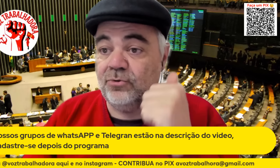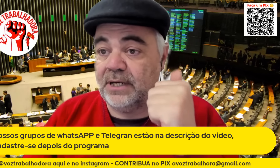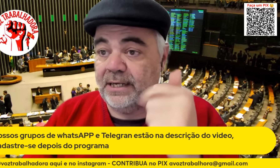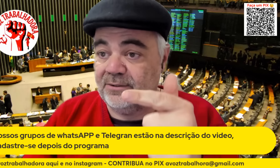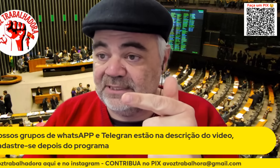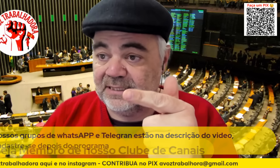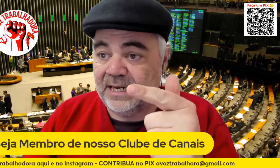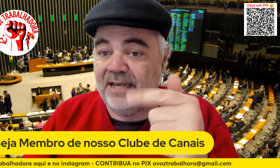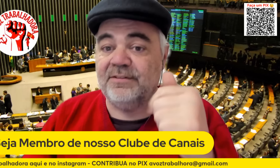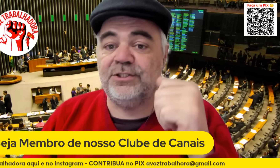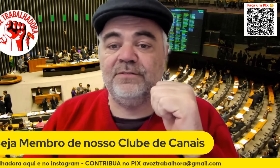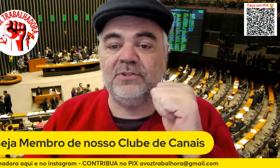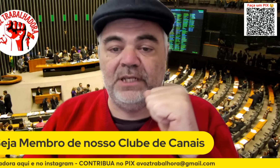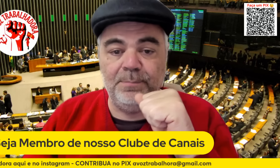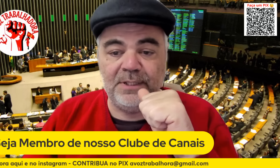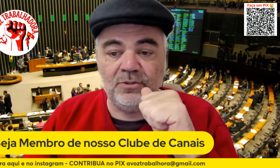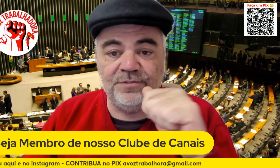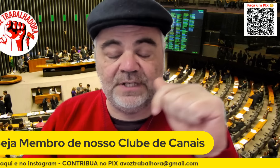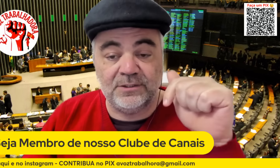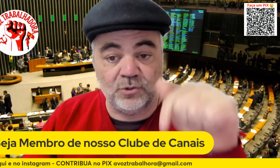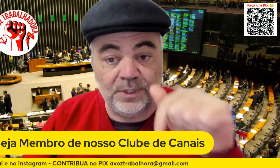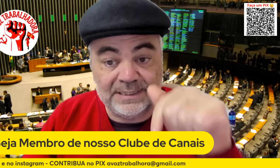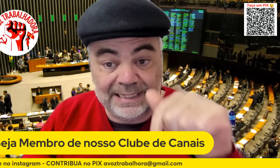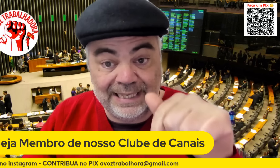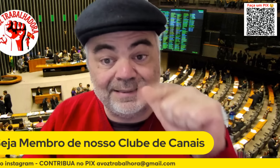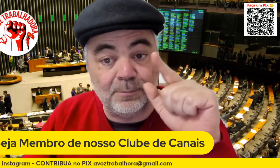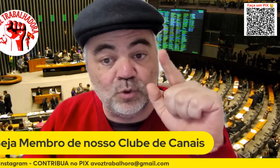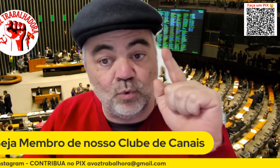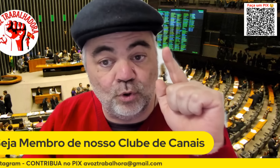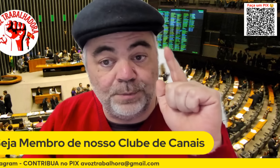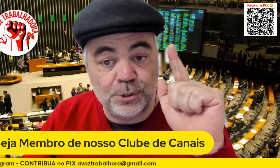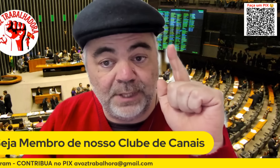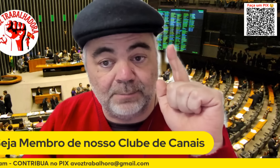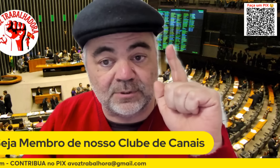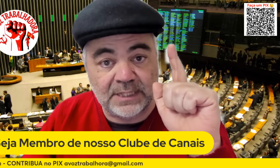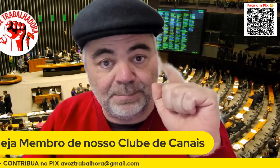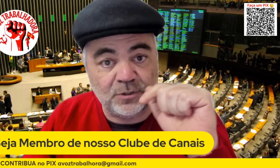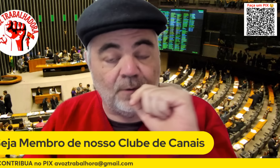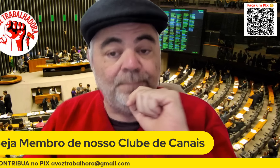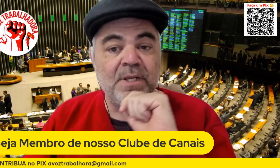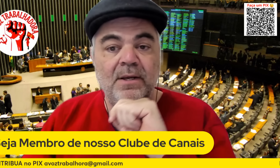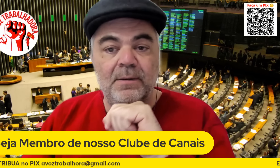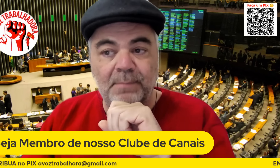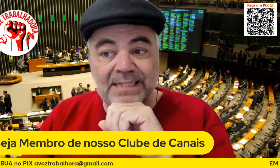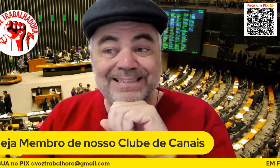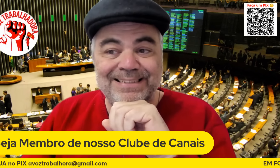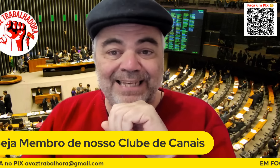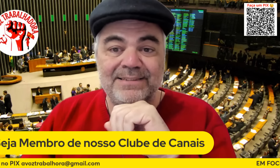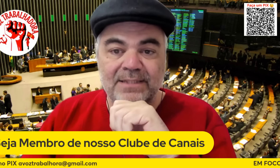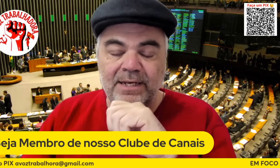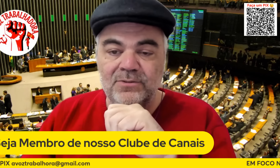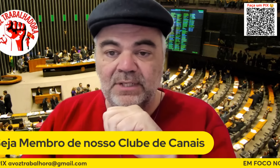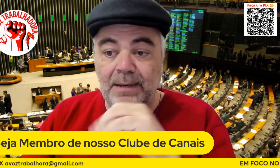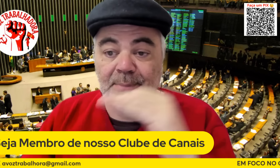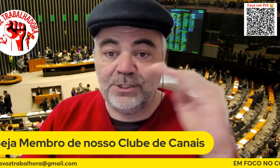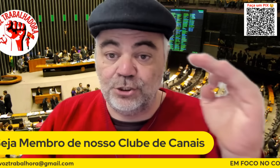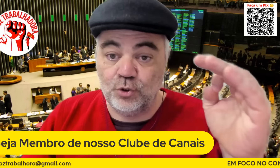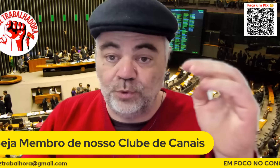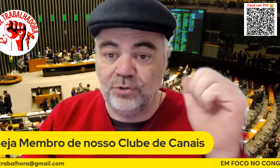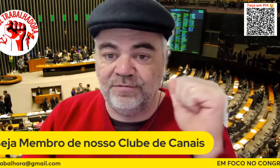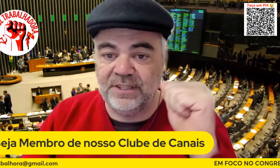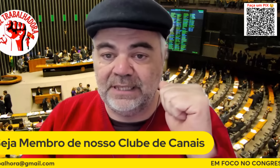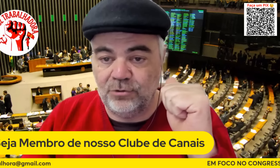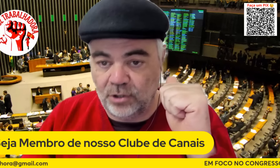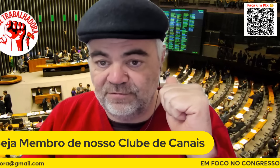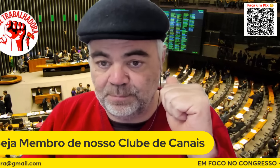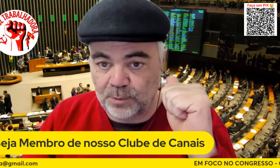está inscrito no canal se inscreva, ativa o sininho para as notificações e estamos com um clube de membros, tá pessoal? mais de 100 inscritos lá a partir